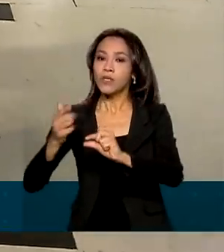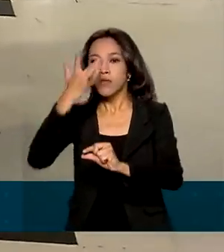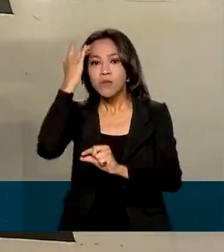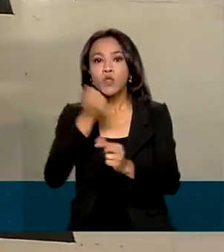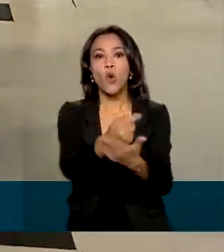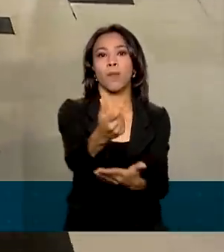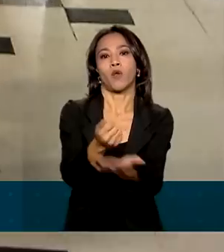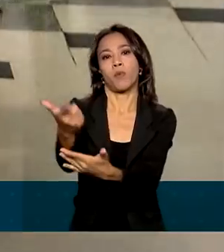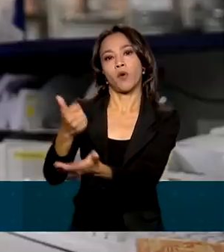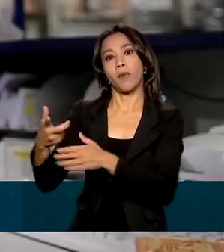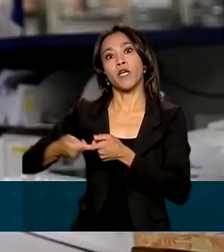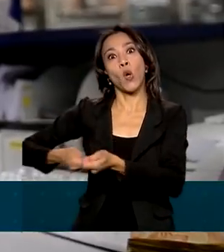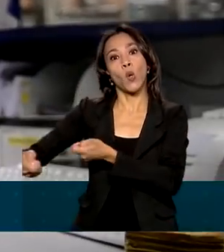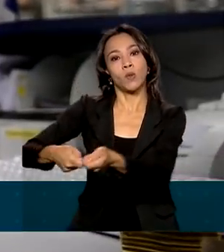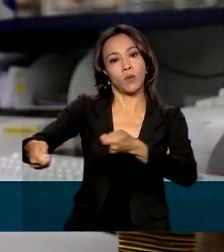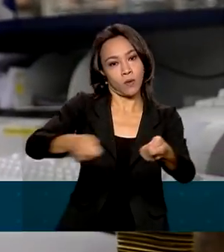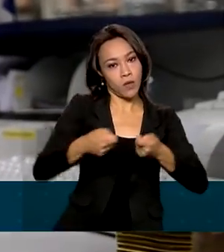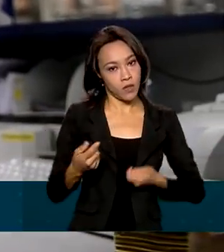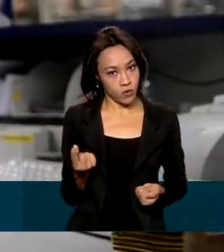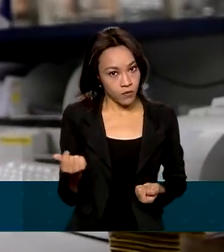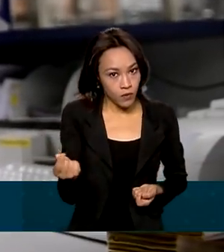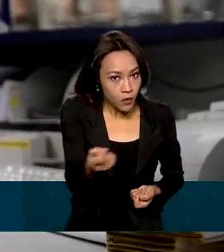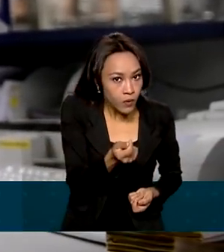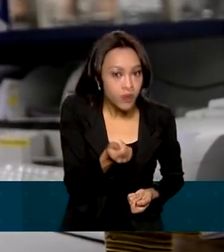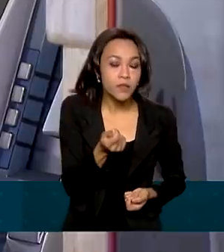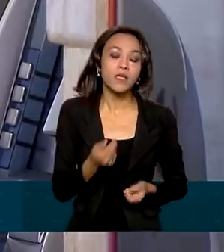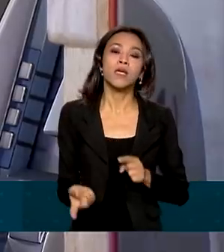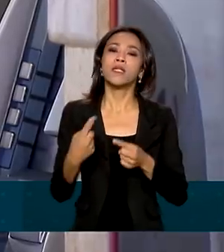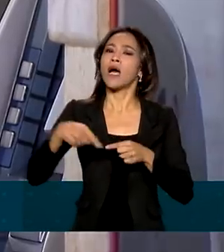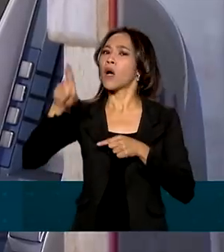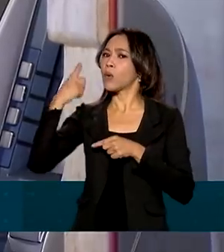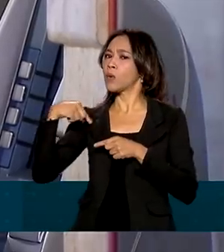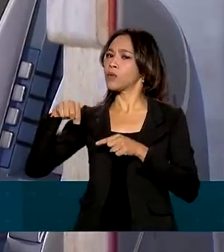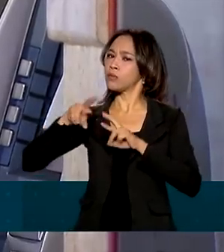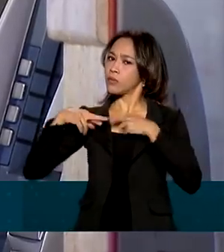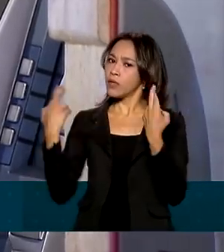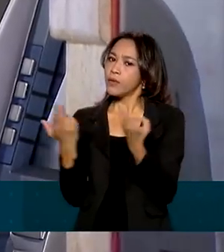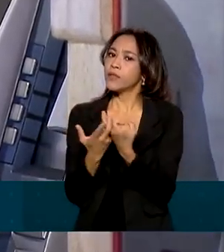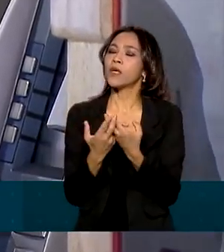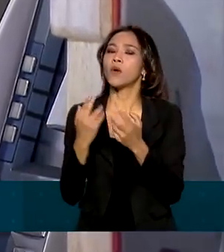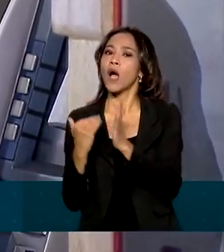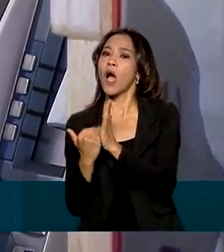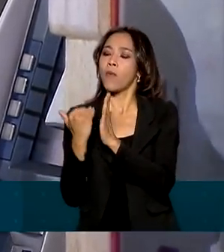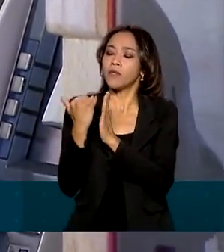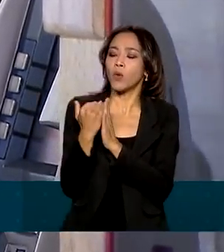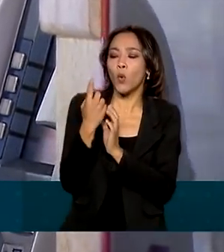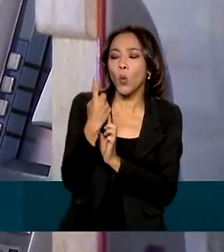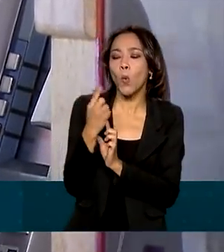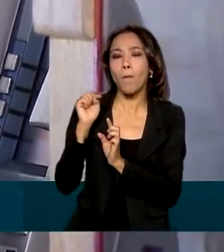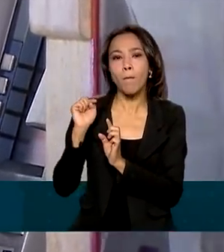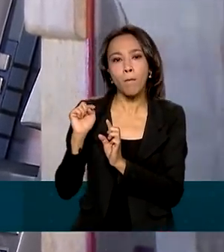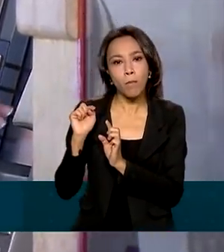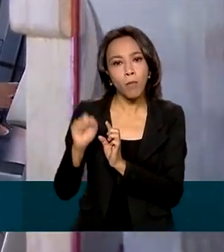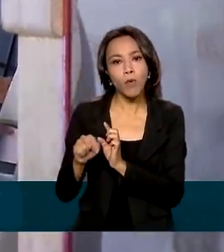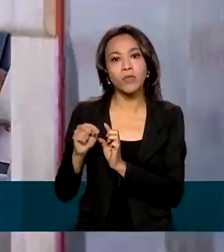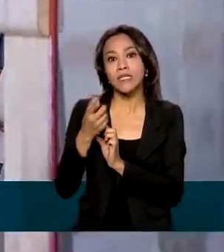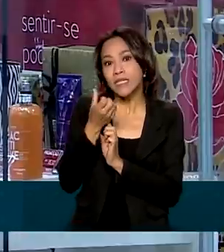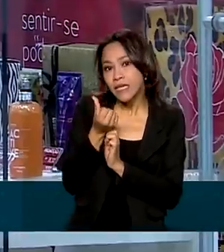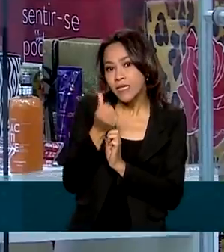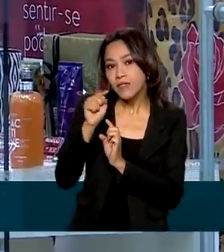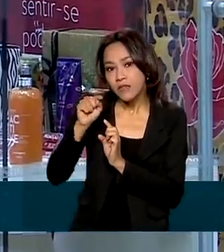controlar os preços. Na última reunião, o Comitê de Política Monetária subiu o índice em um ponto percentual para 6